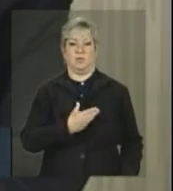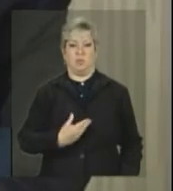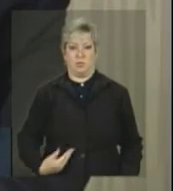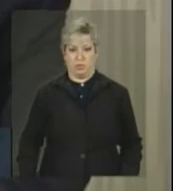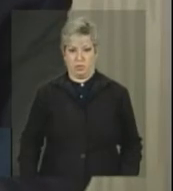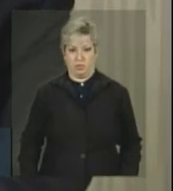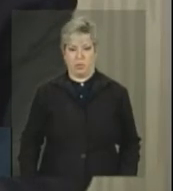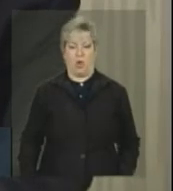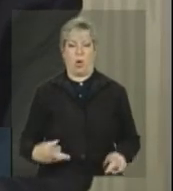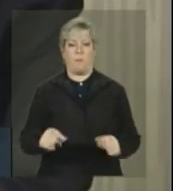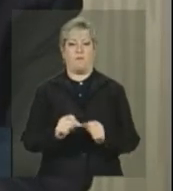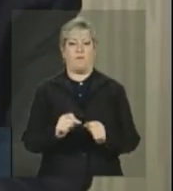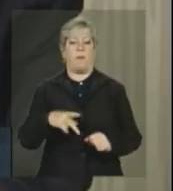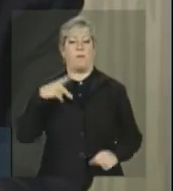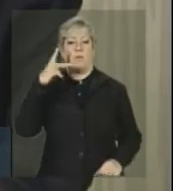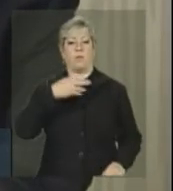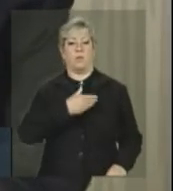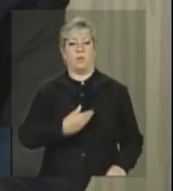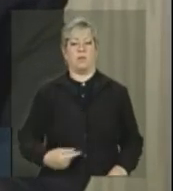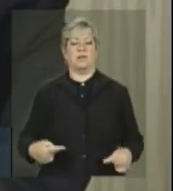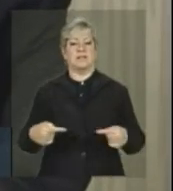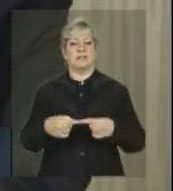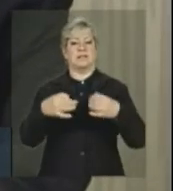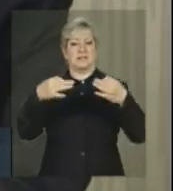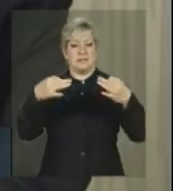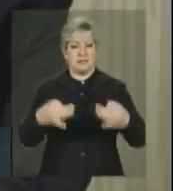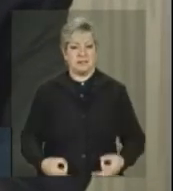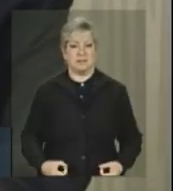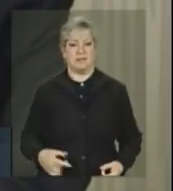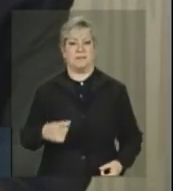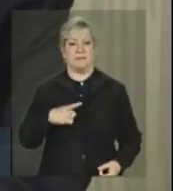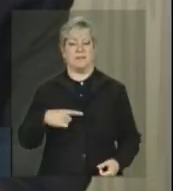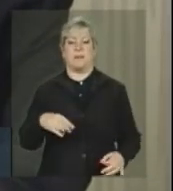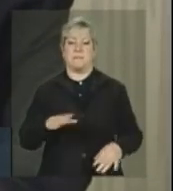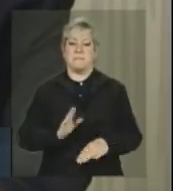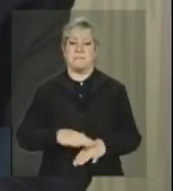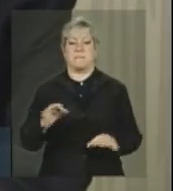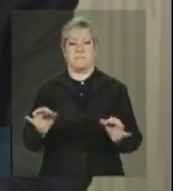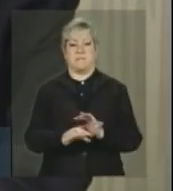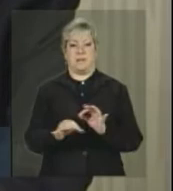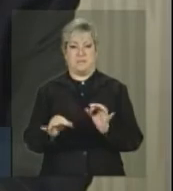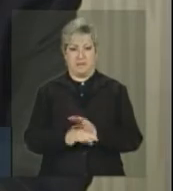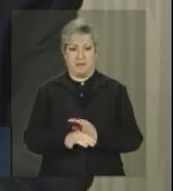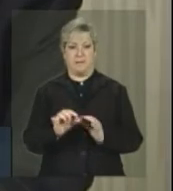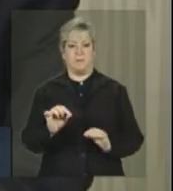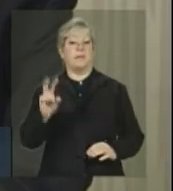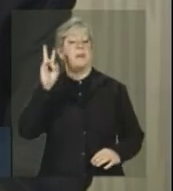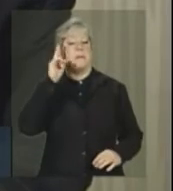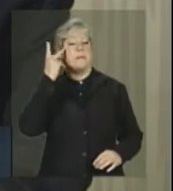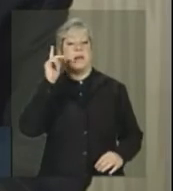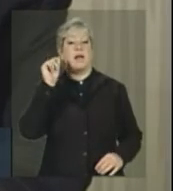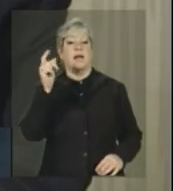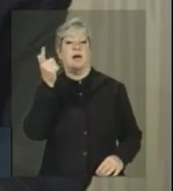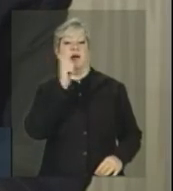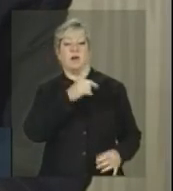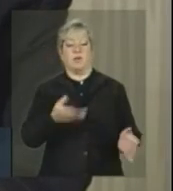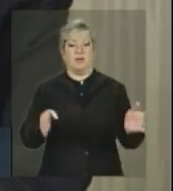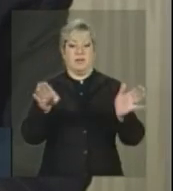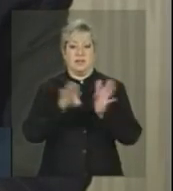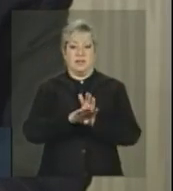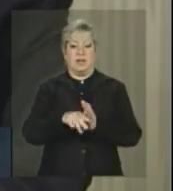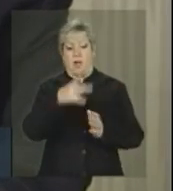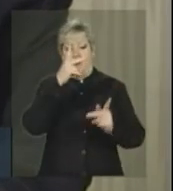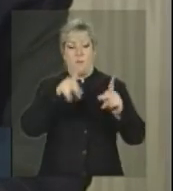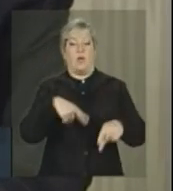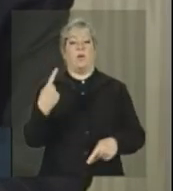se organizam as políticas públicas, exatamente para estarem mais preparadas para alcançar a população que está